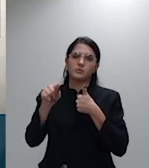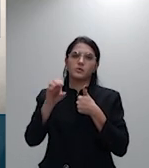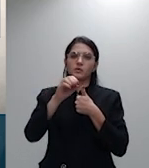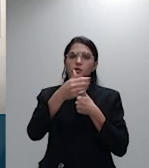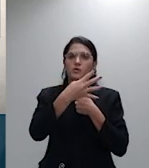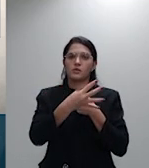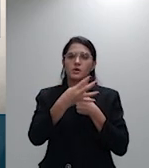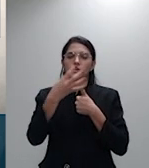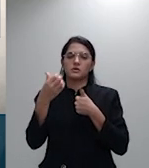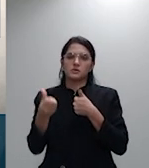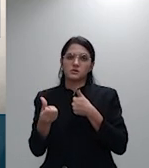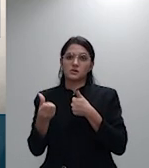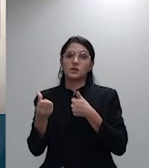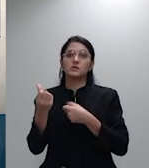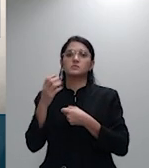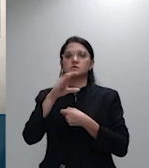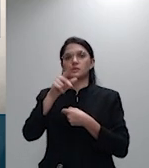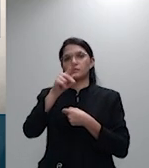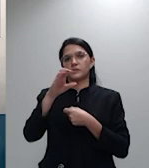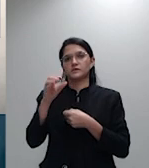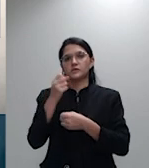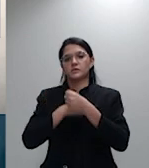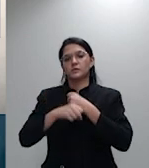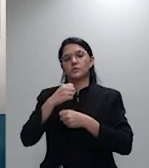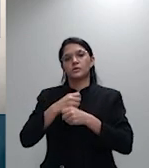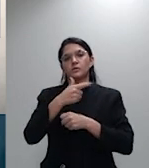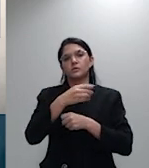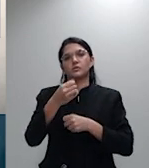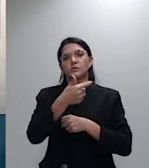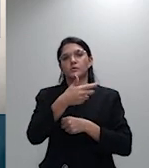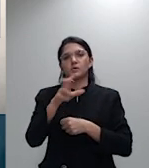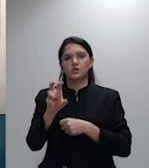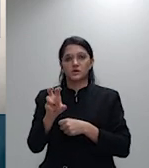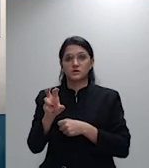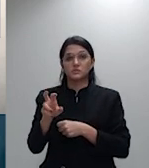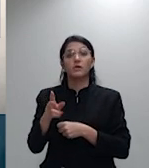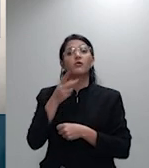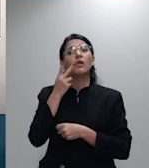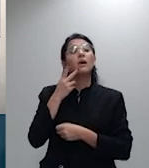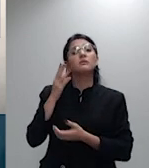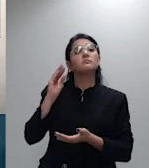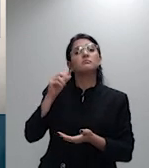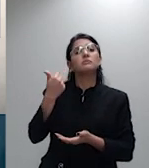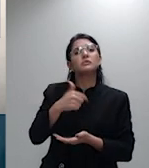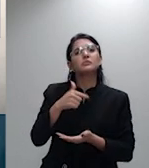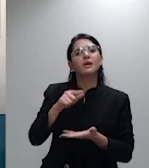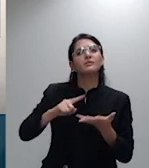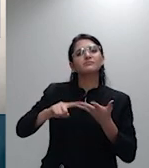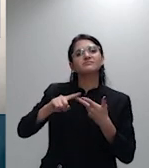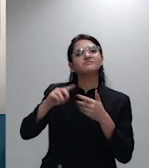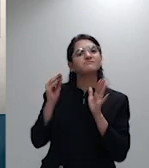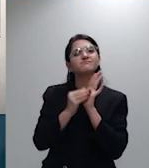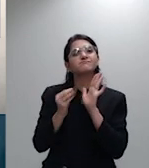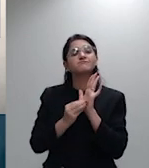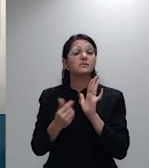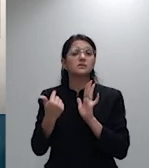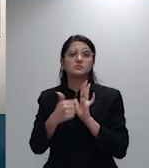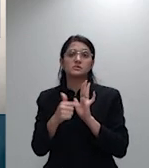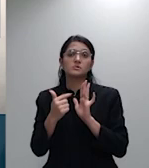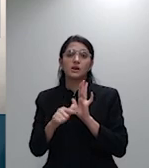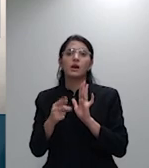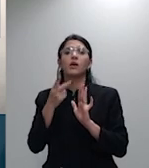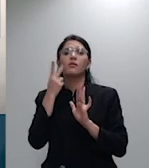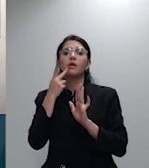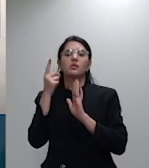ausência de omissões conforme a declarada o voto é pela rejeição de todos os embargos declaratórios nessa mesma linha